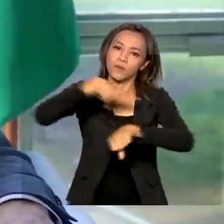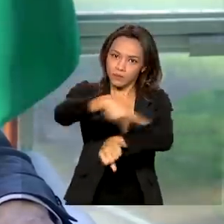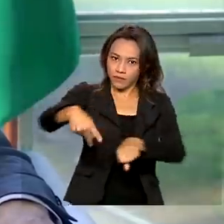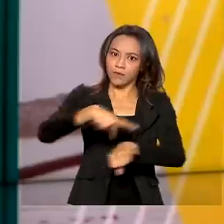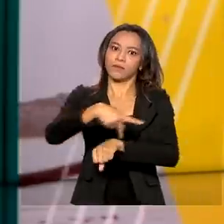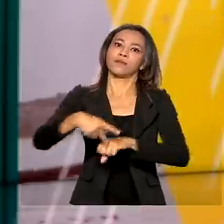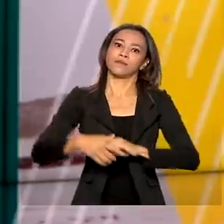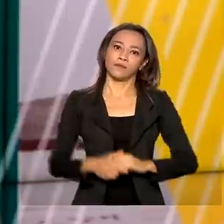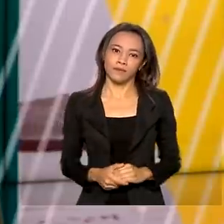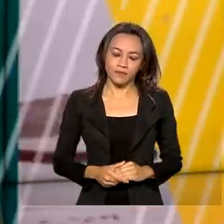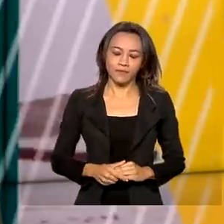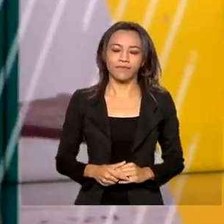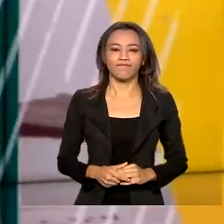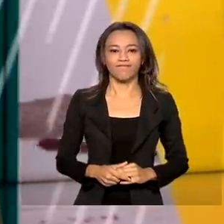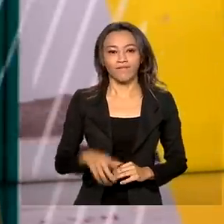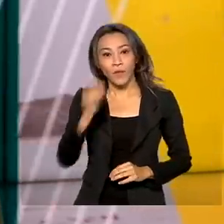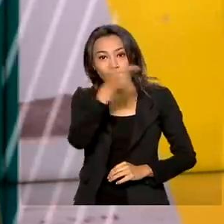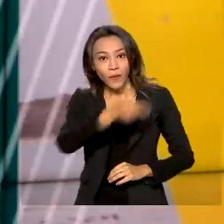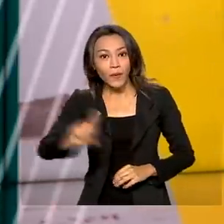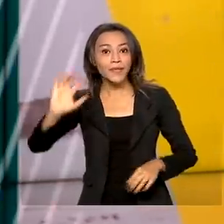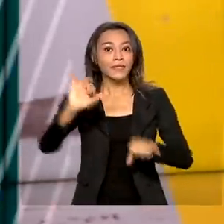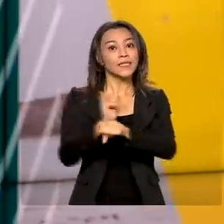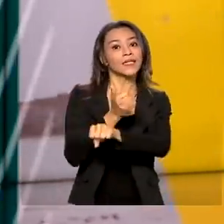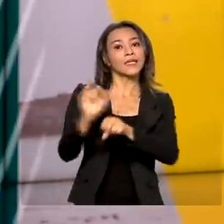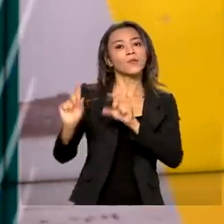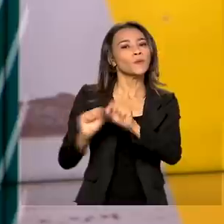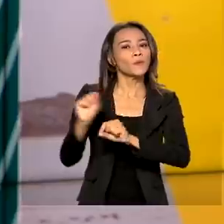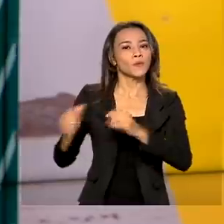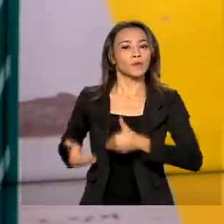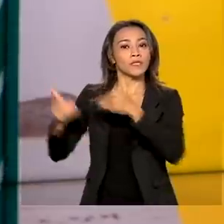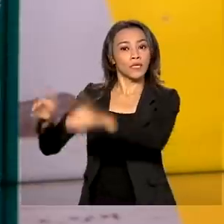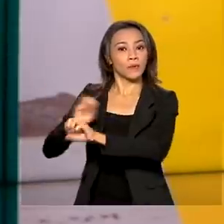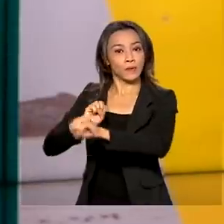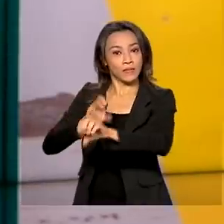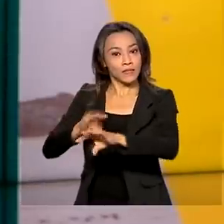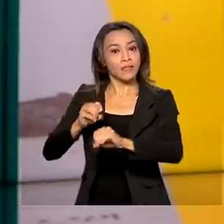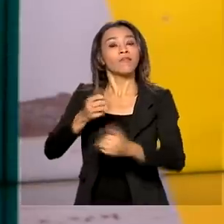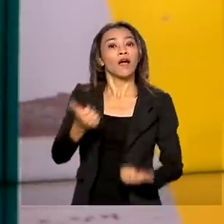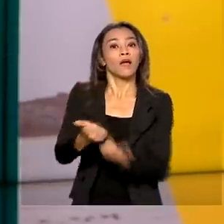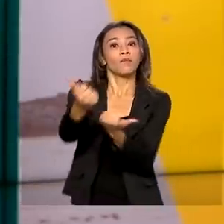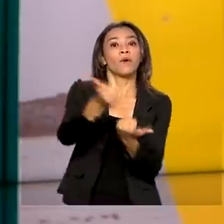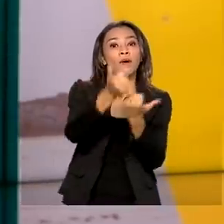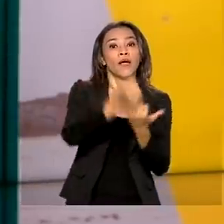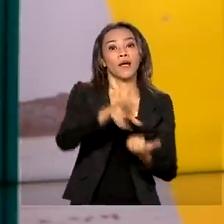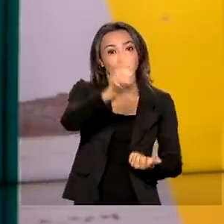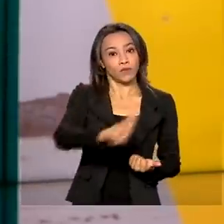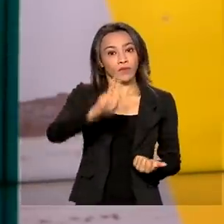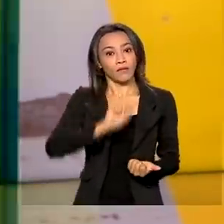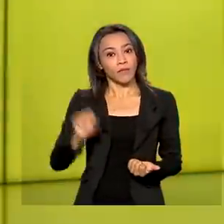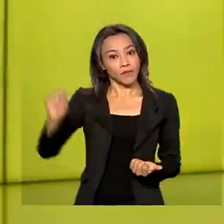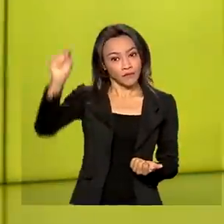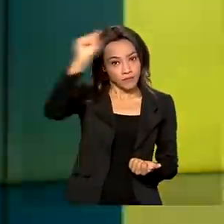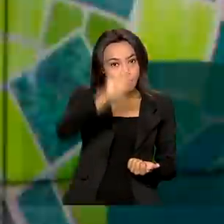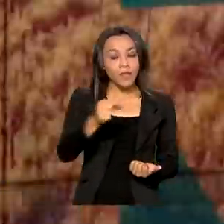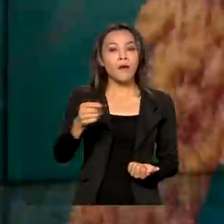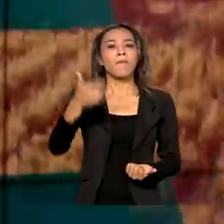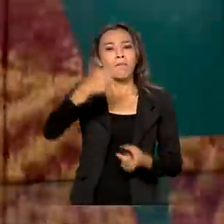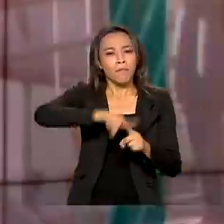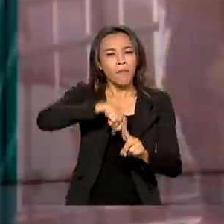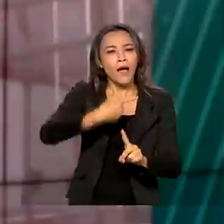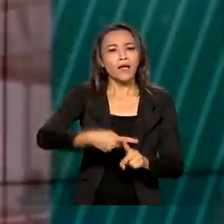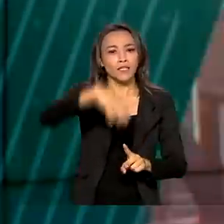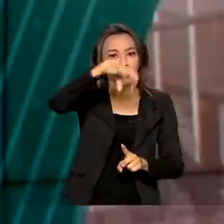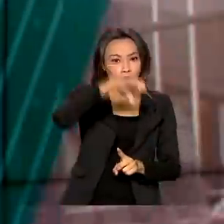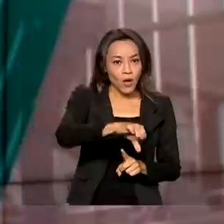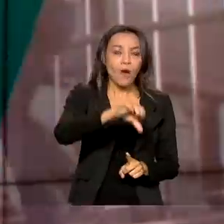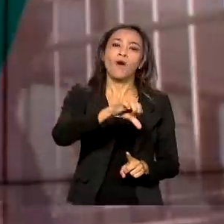país. Outra medida do Ministério da Educação beneficia instituições de ensino superior. Mais nove procedimentos